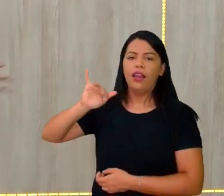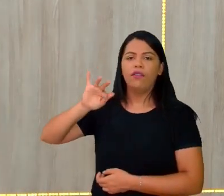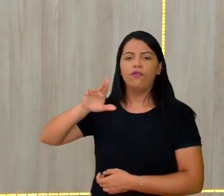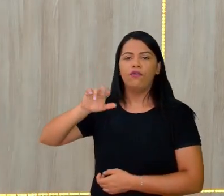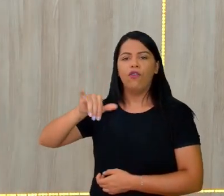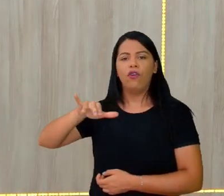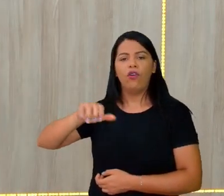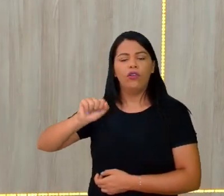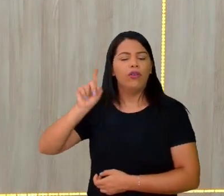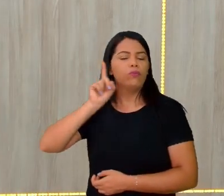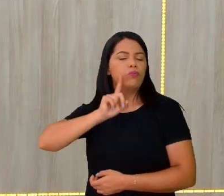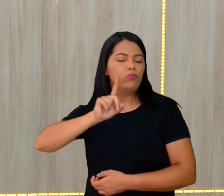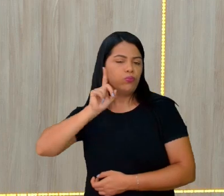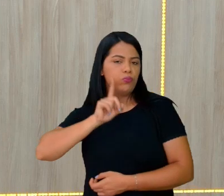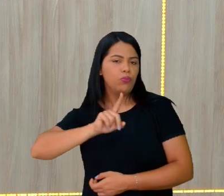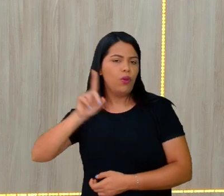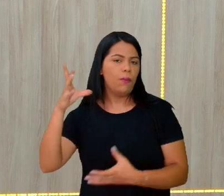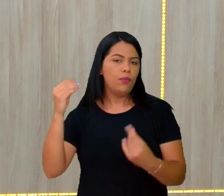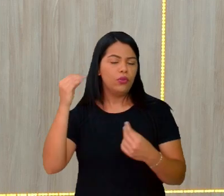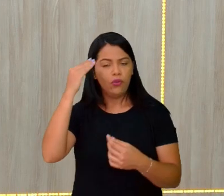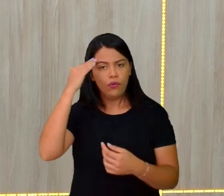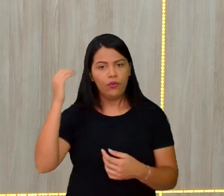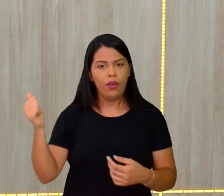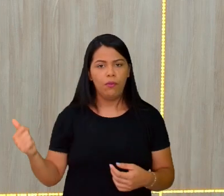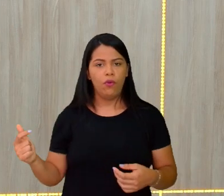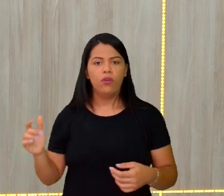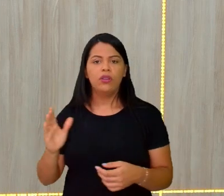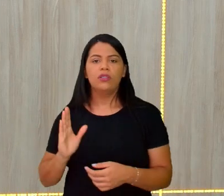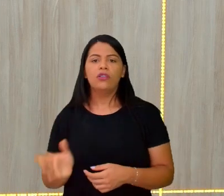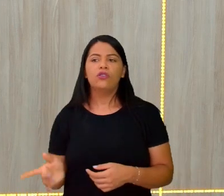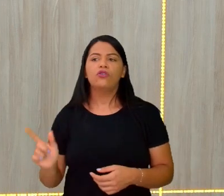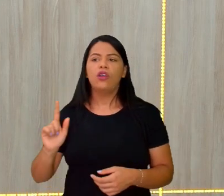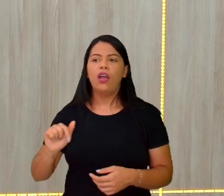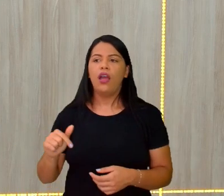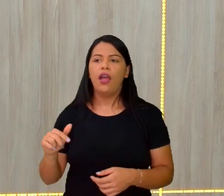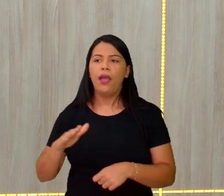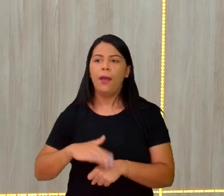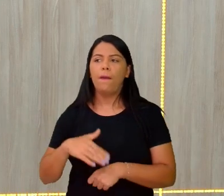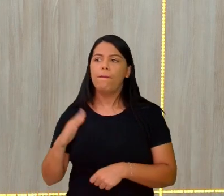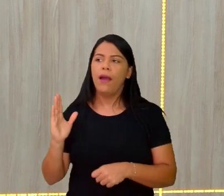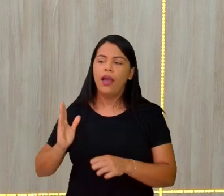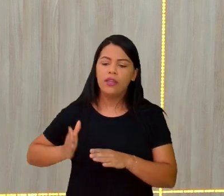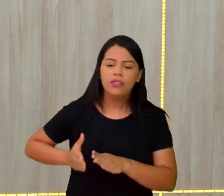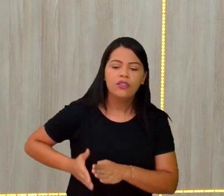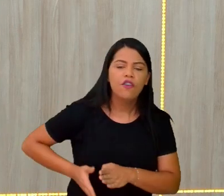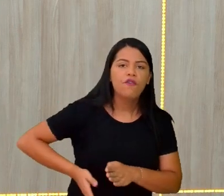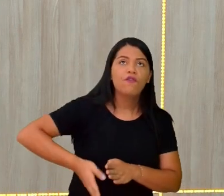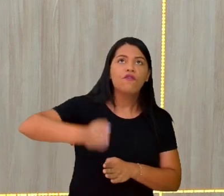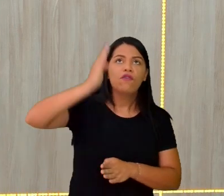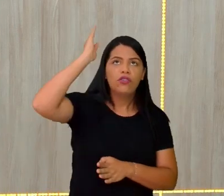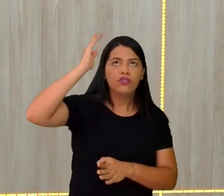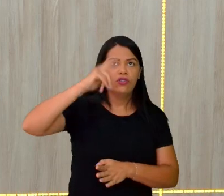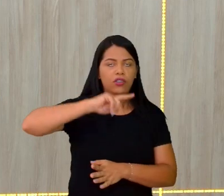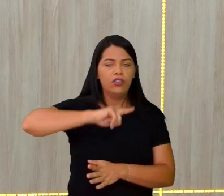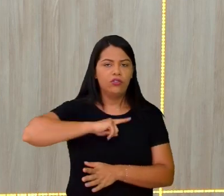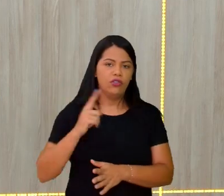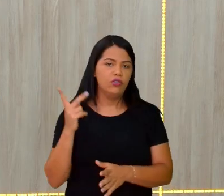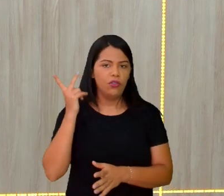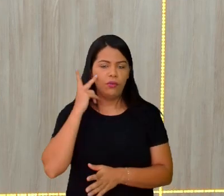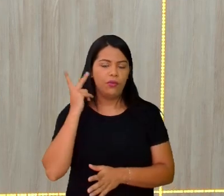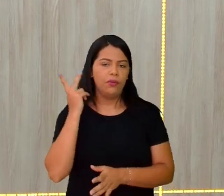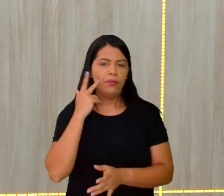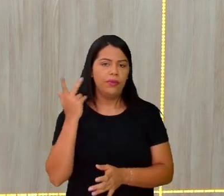um tectonismo mais vertical, né? A gente vai ter o surgimento do que a gente chama de as falhas, né?